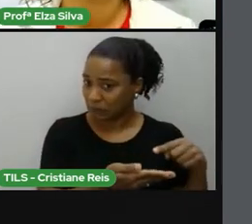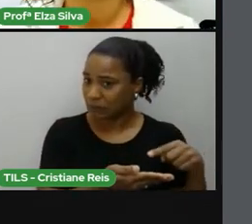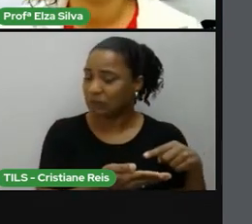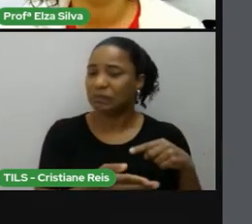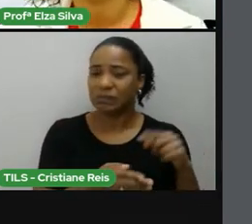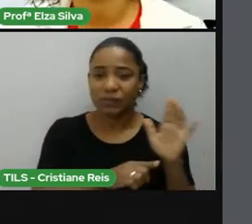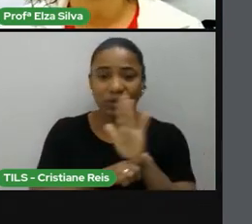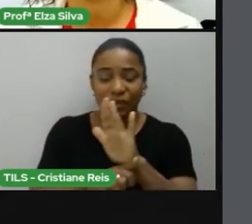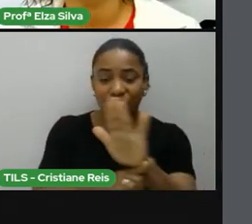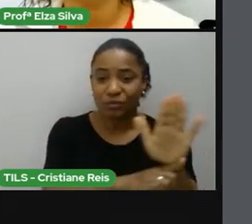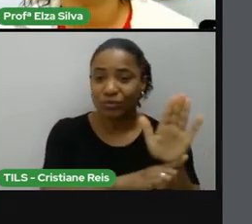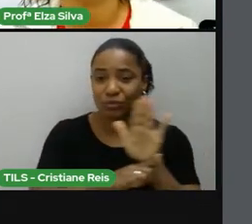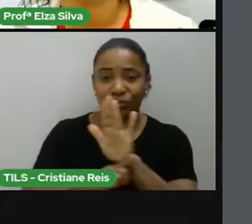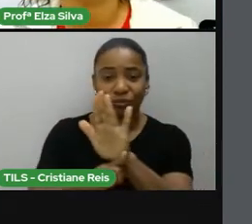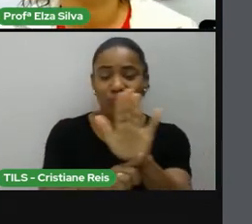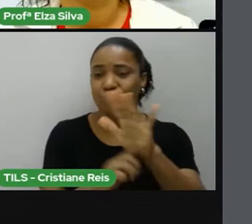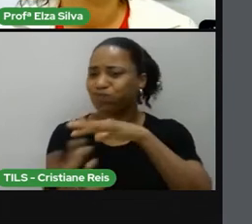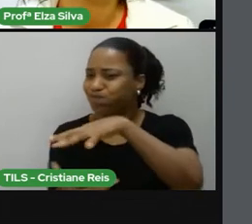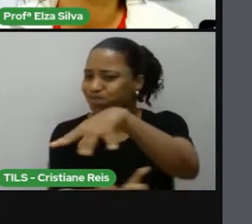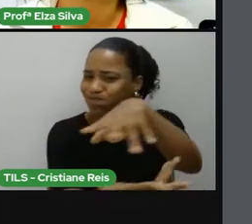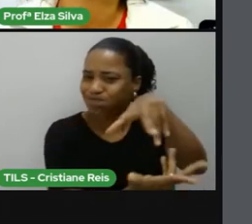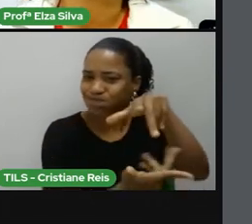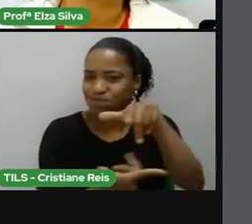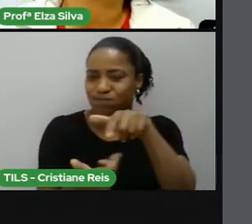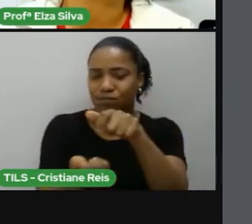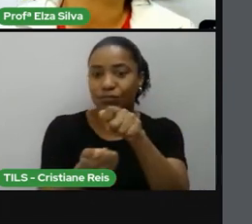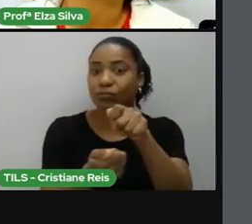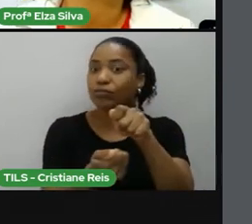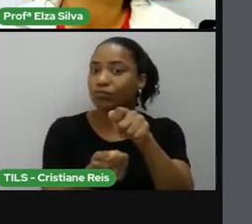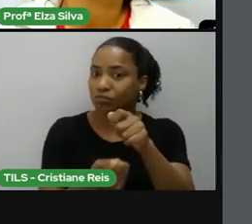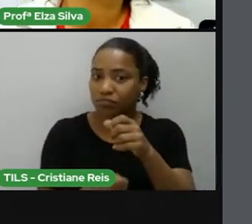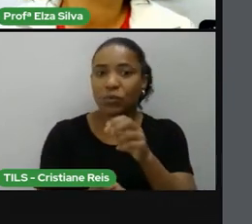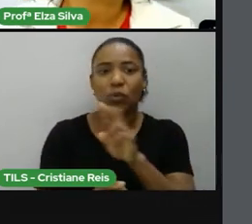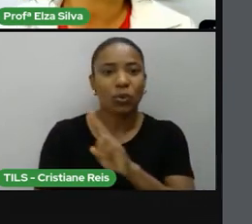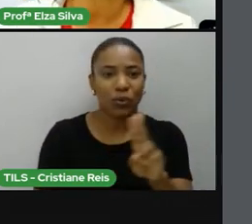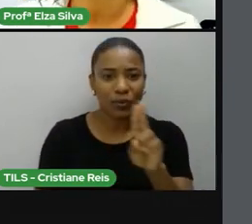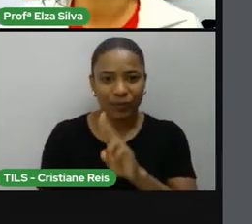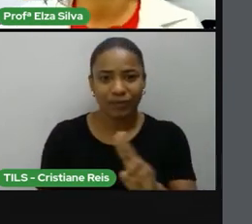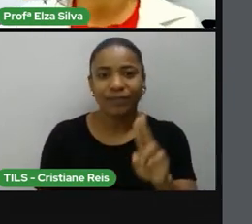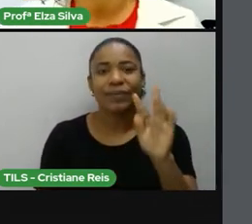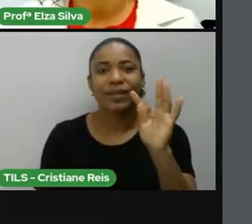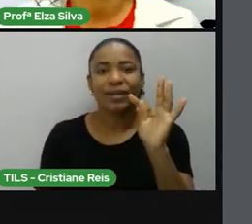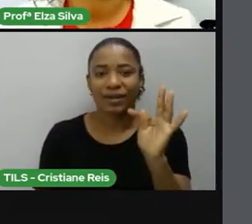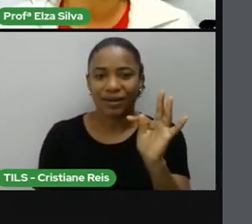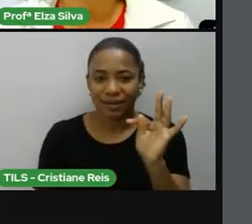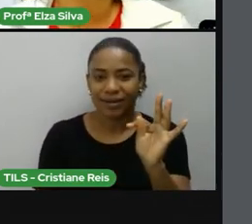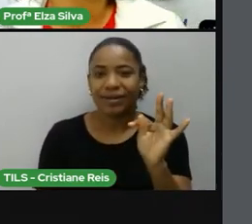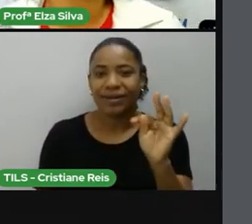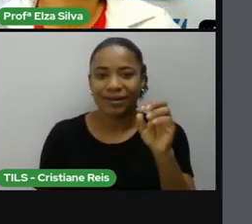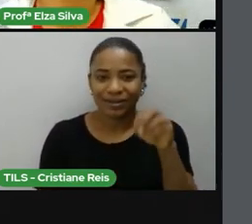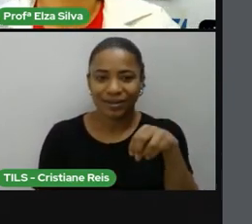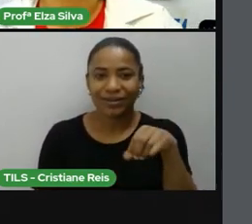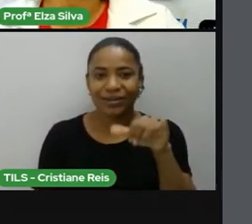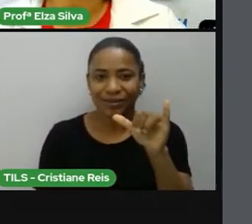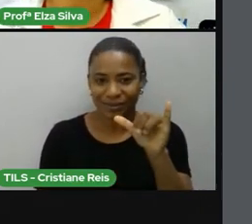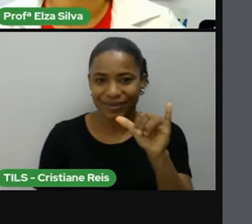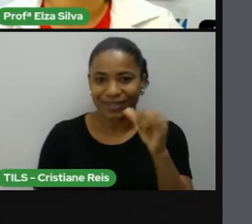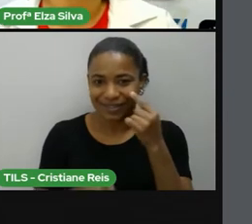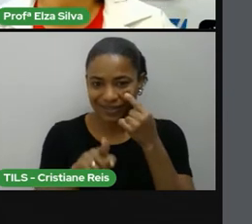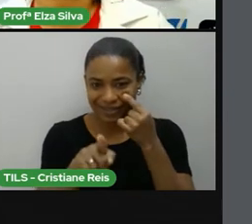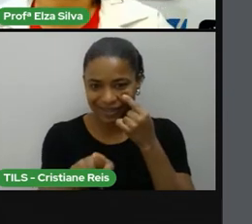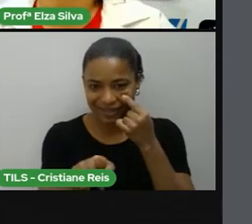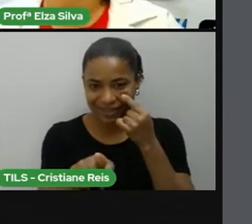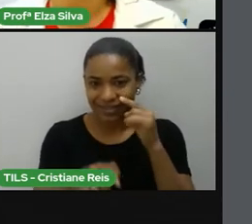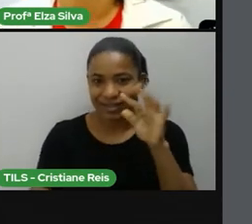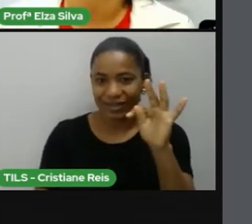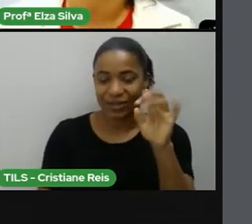para o mundo, Toni Morrison. She was born in 1931, ela